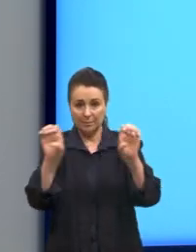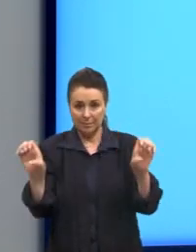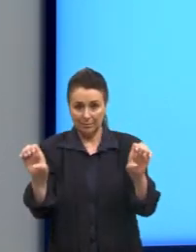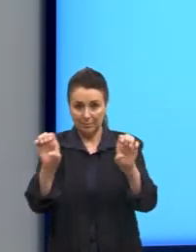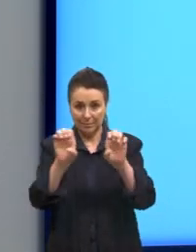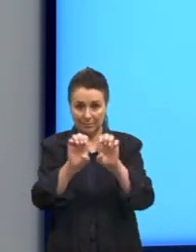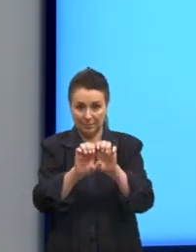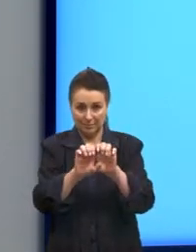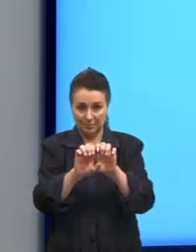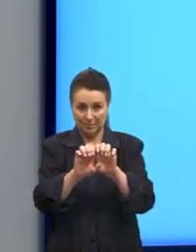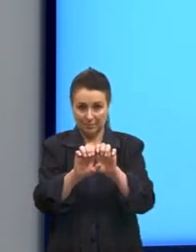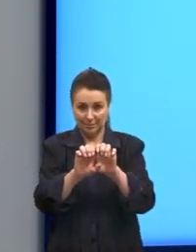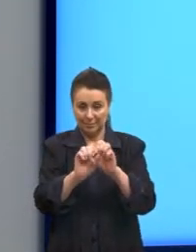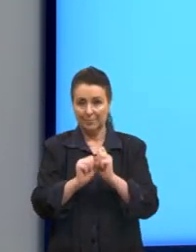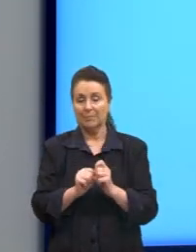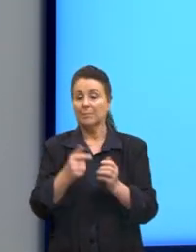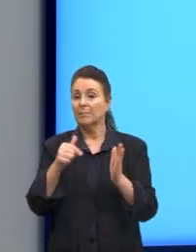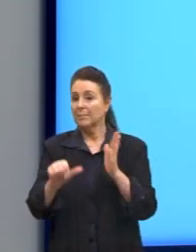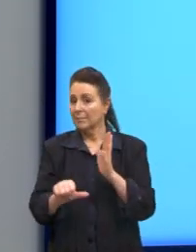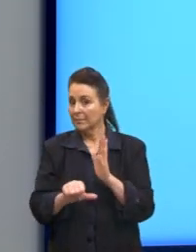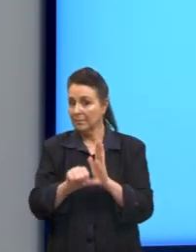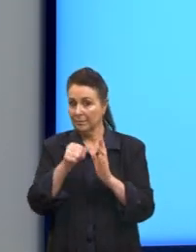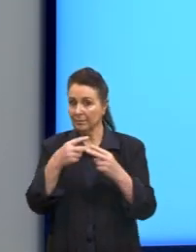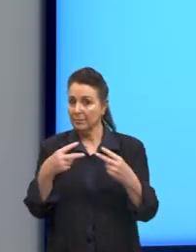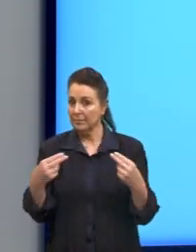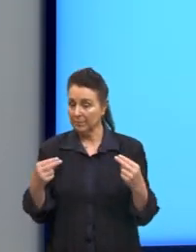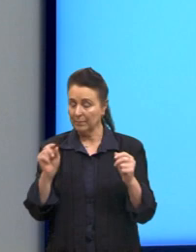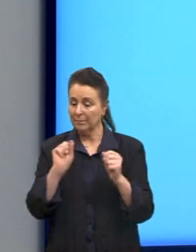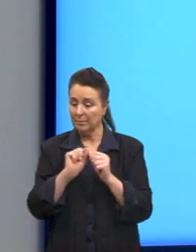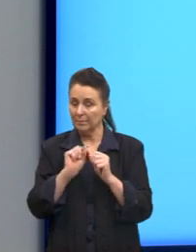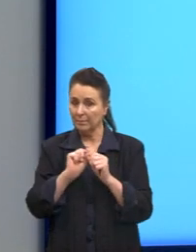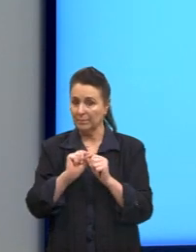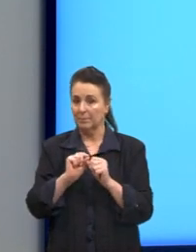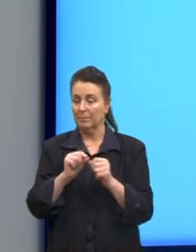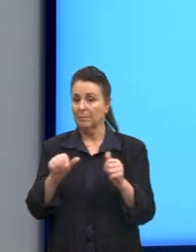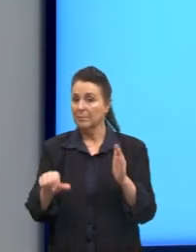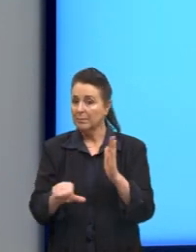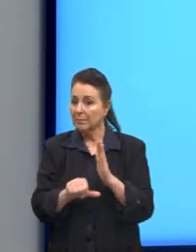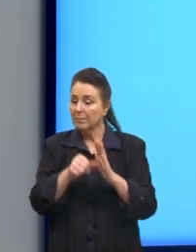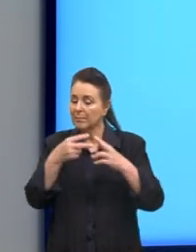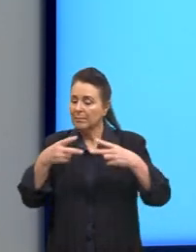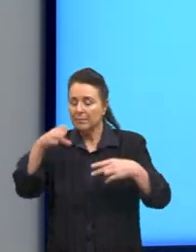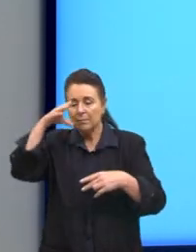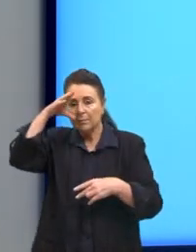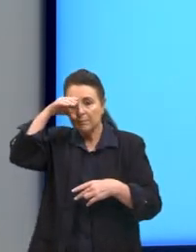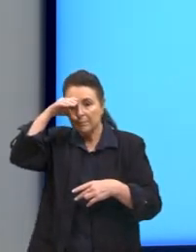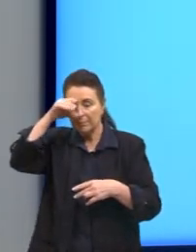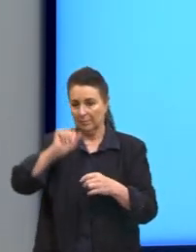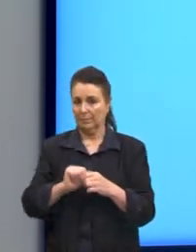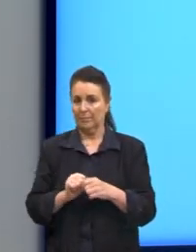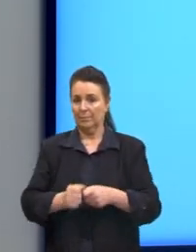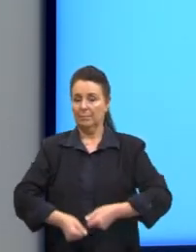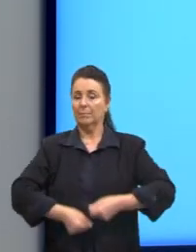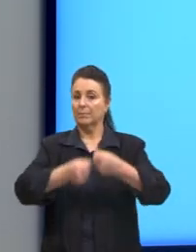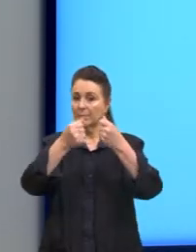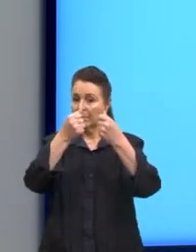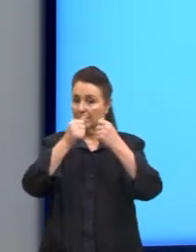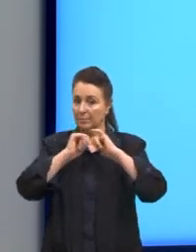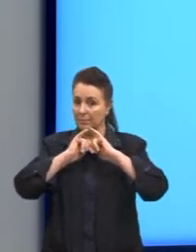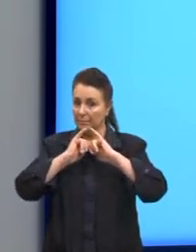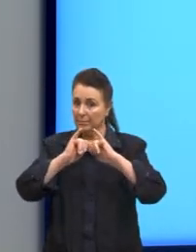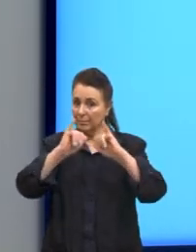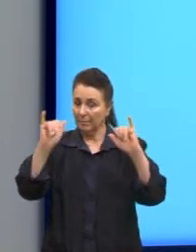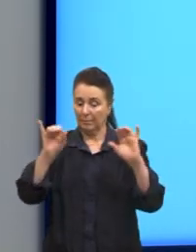Então, primeira coisa que nós conseguimos observar. Quando a gente fala, né, que a